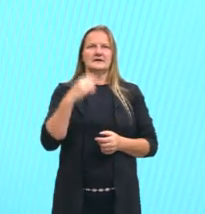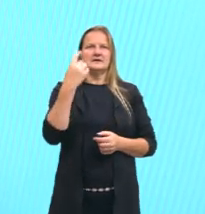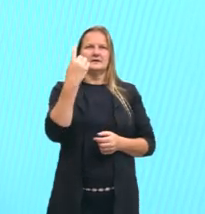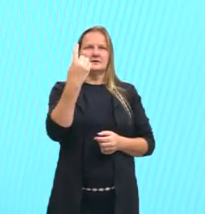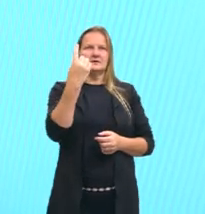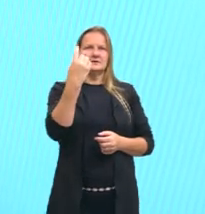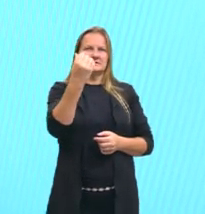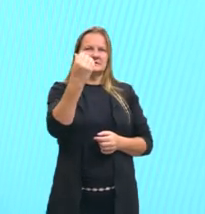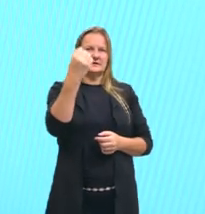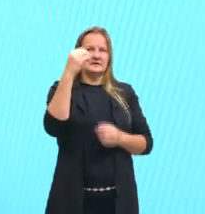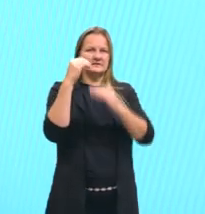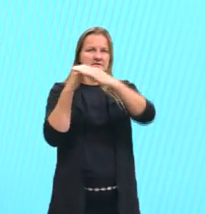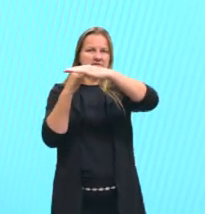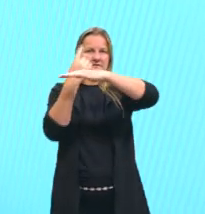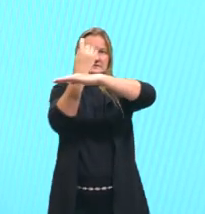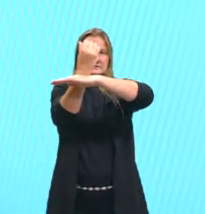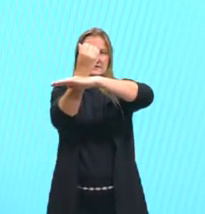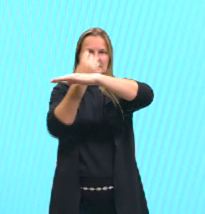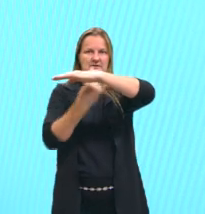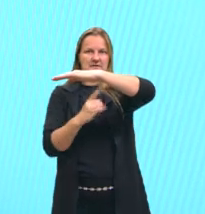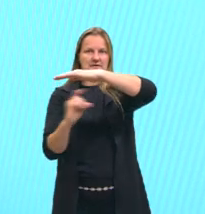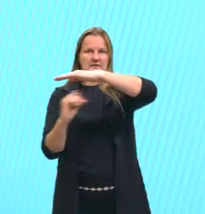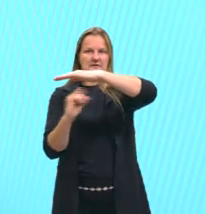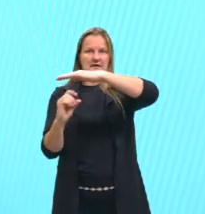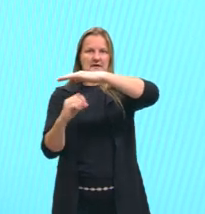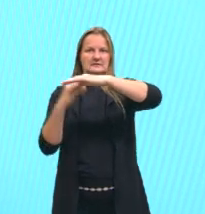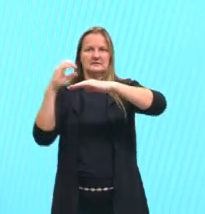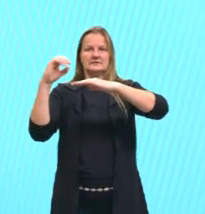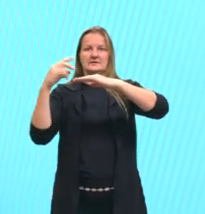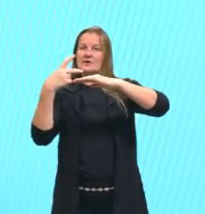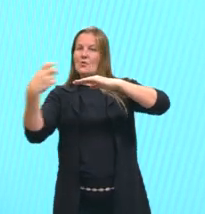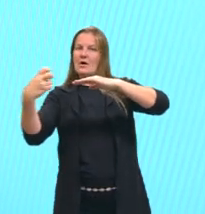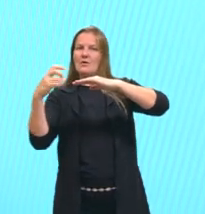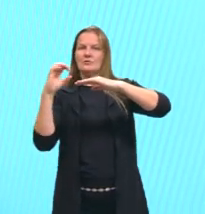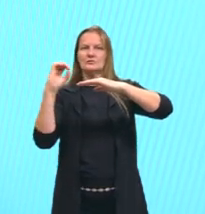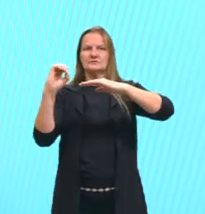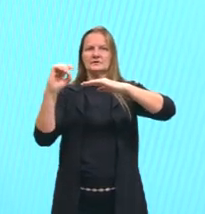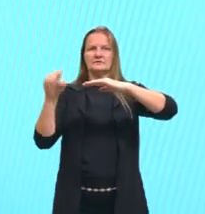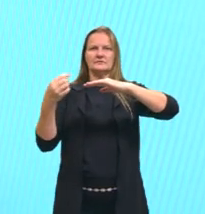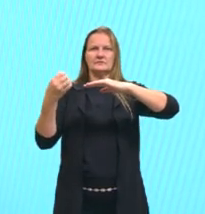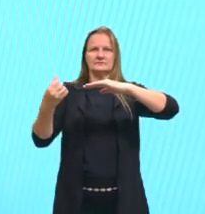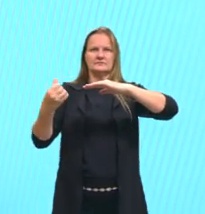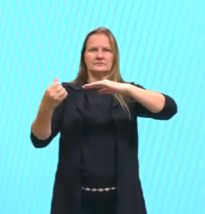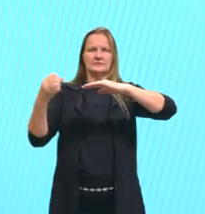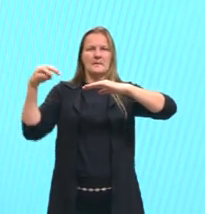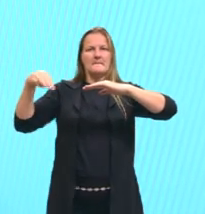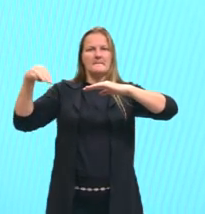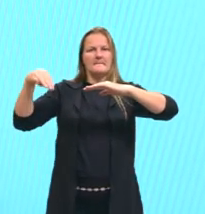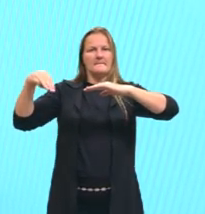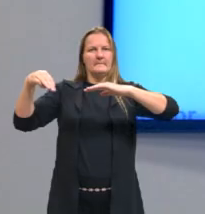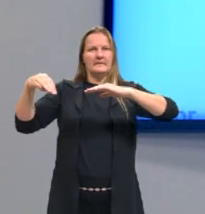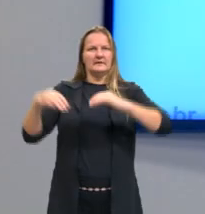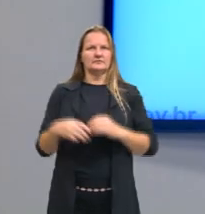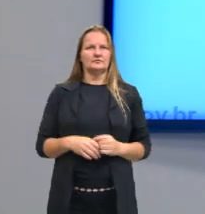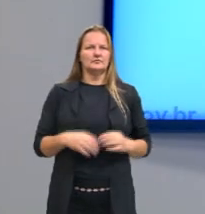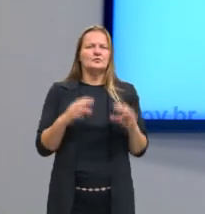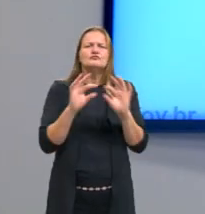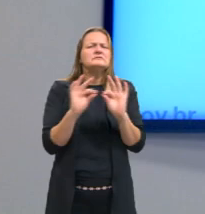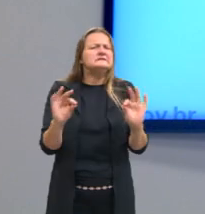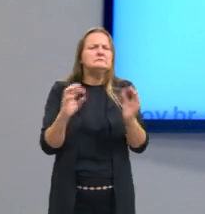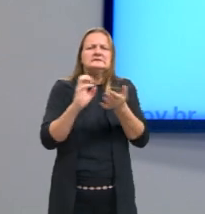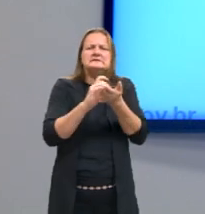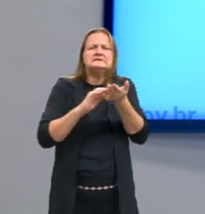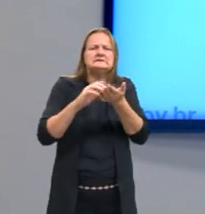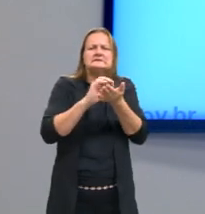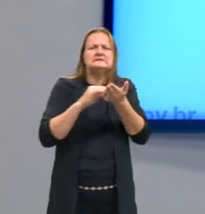dividido por 10, que vai dar 0,6 metros. A gente pode fazer, esse é um cálculo mais simples, a